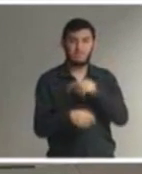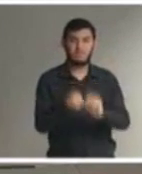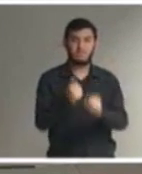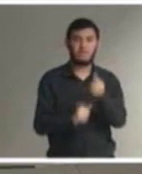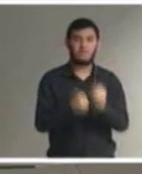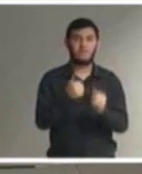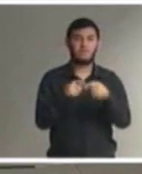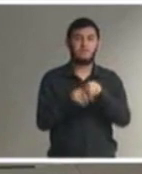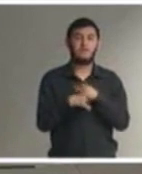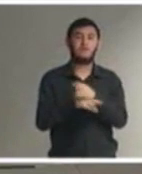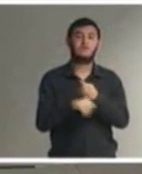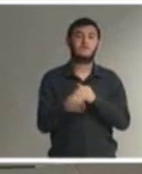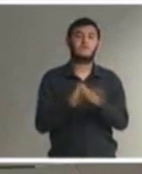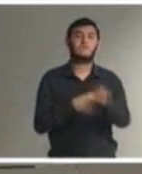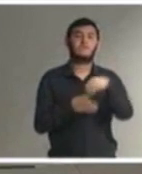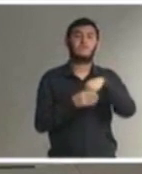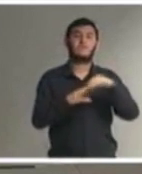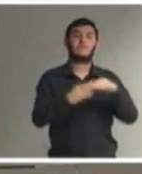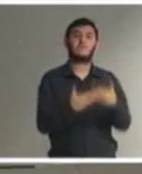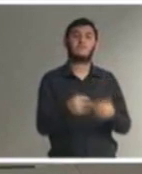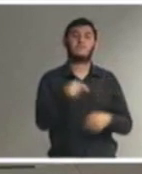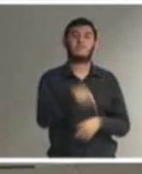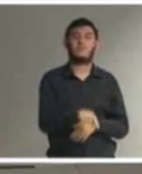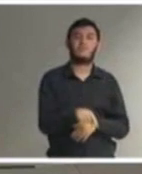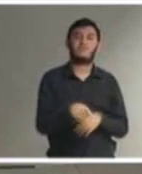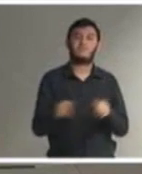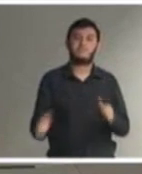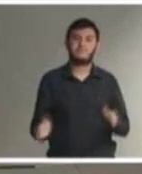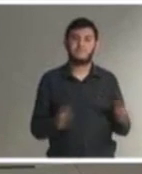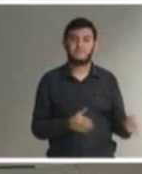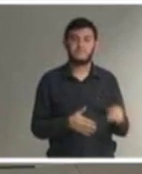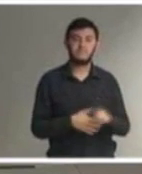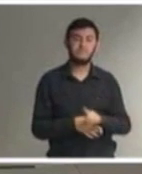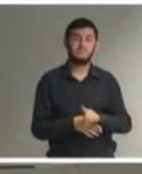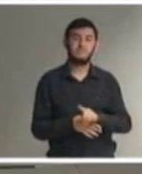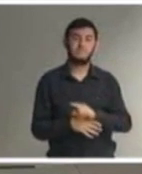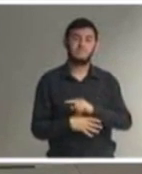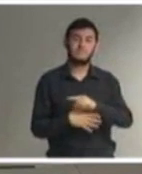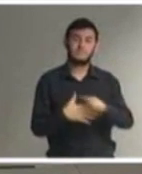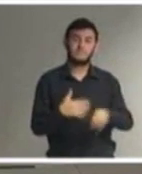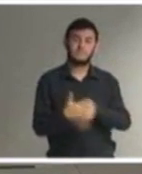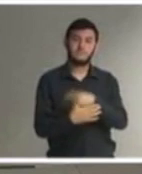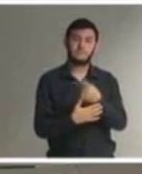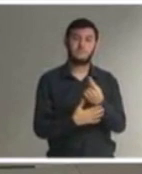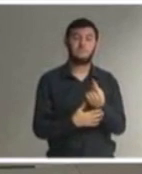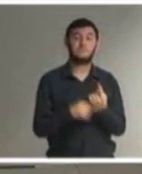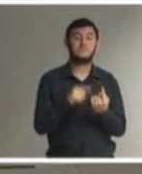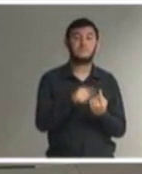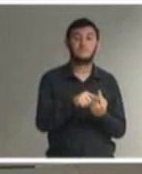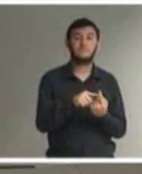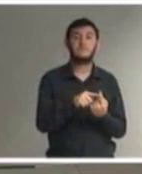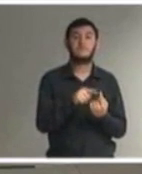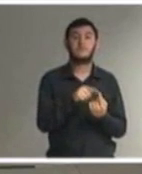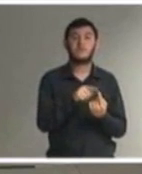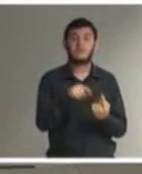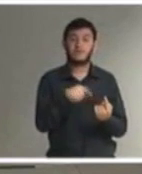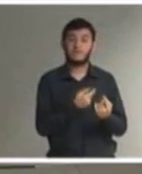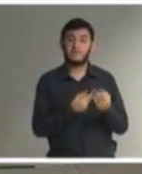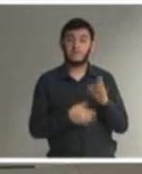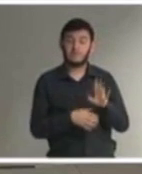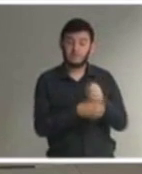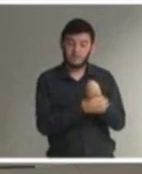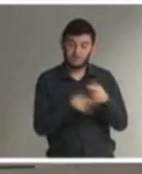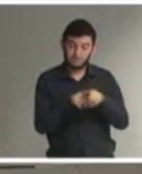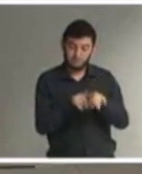acessibilidade em uma escola outra atuação imprescindível é se está sendo garantido o atendimento educacional